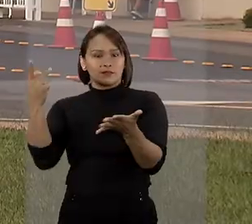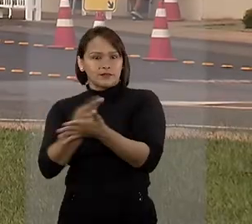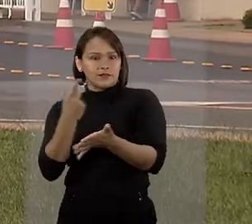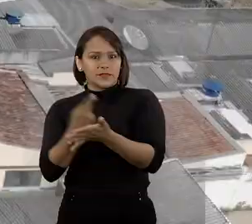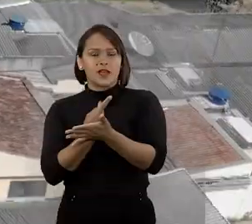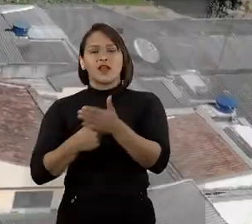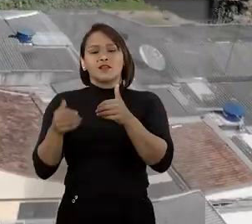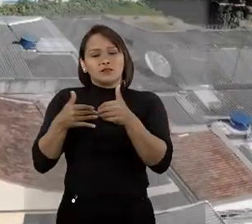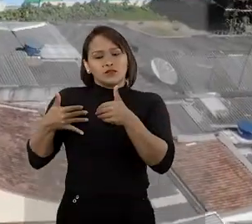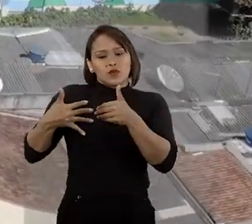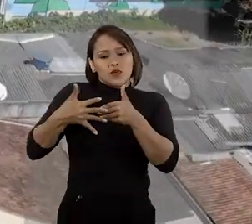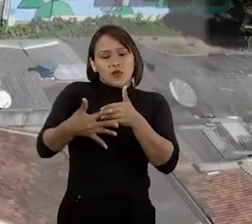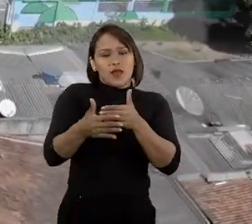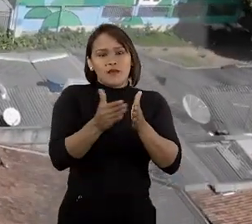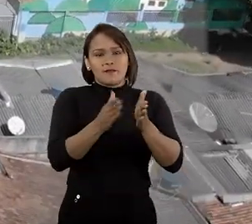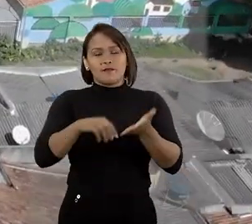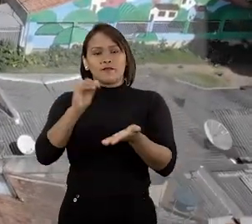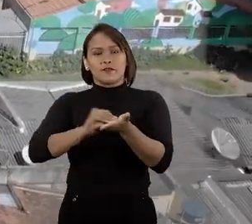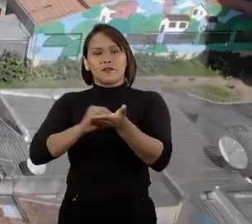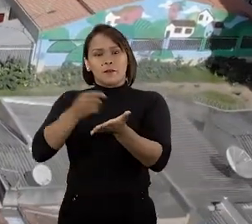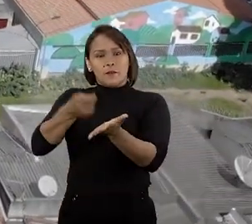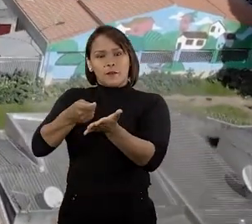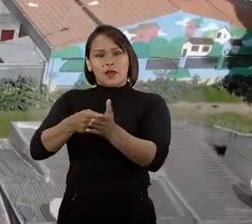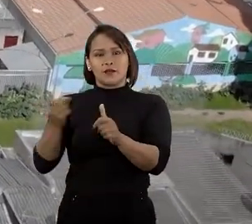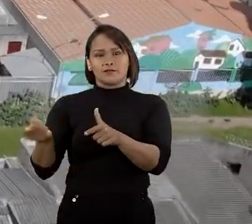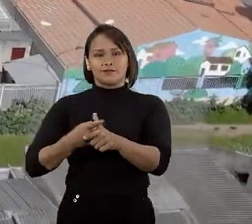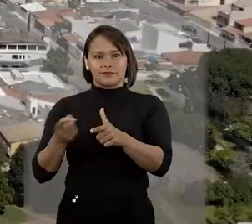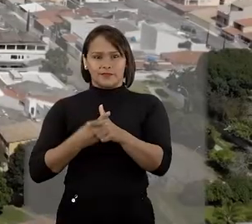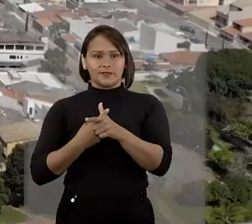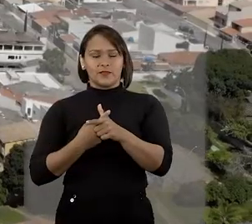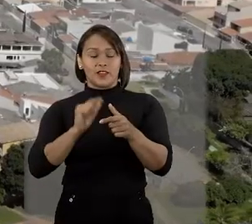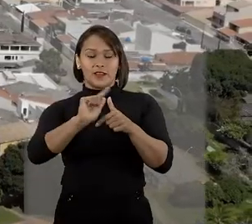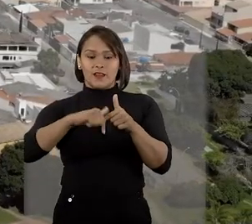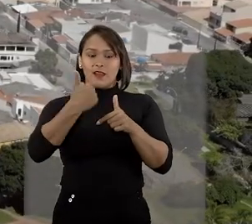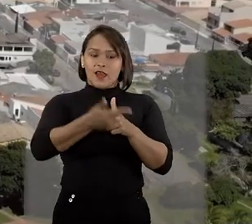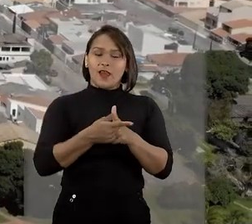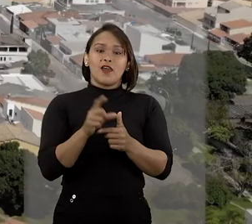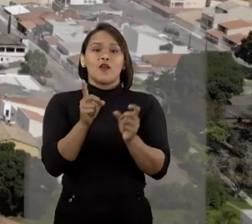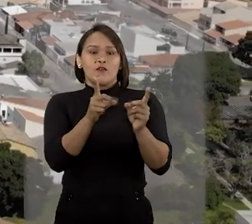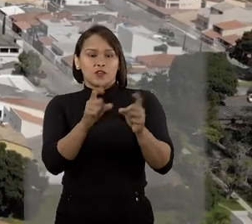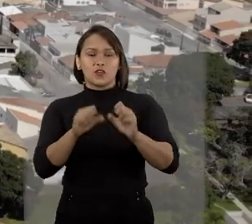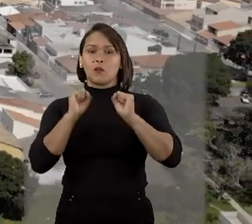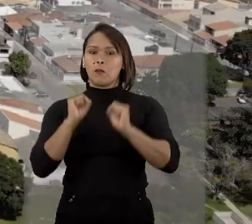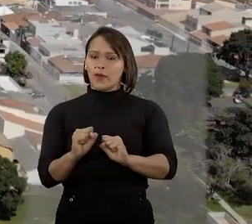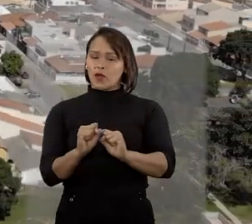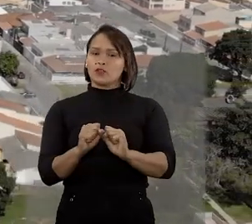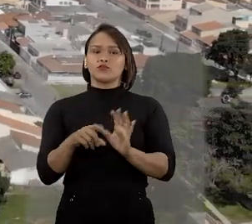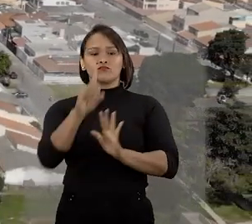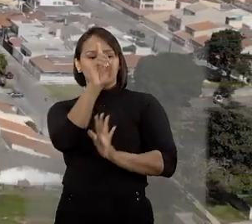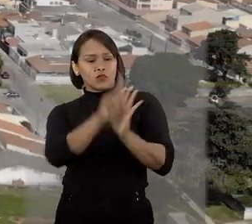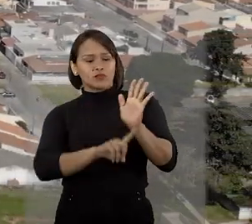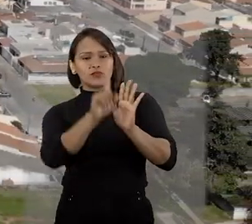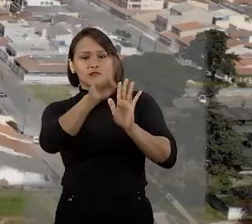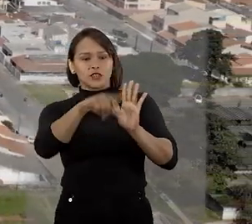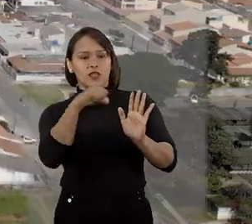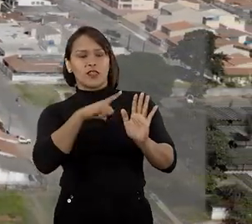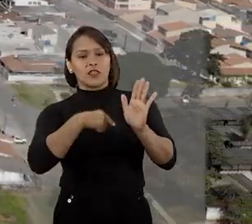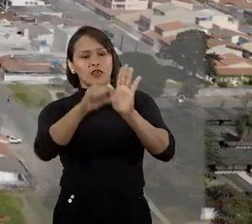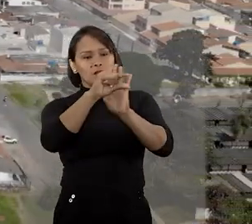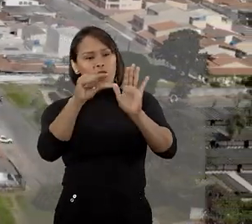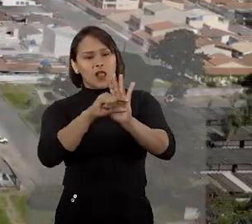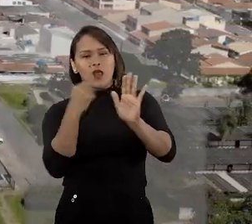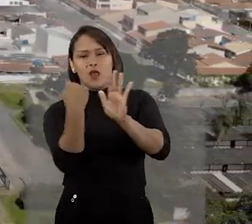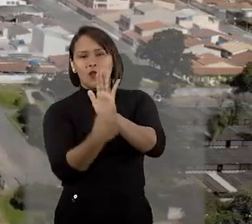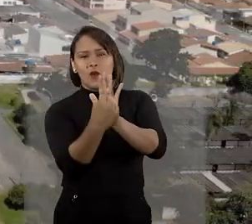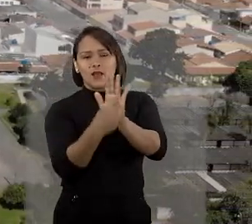inadimplente e decorrido o prazo sem a quitação da dívida. A partir daí, o vendedor pode exercer o direito concedido